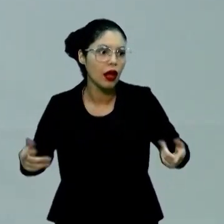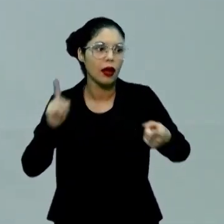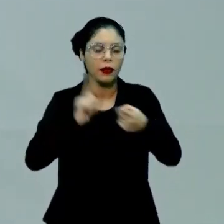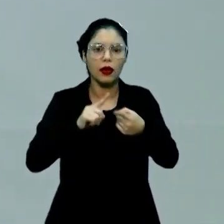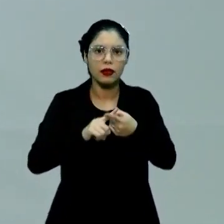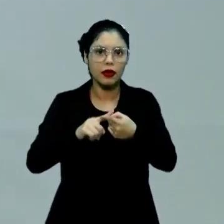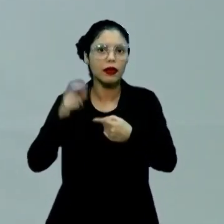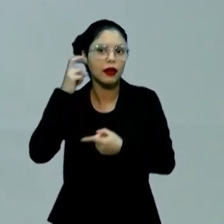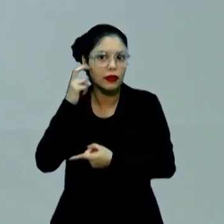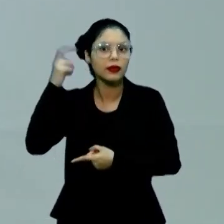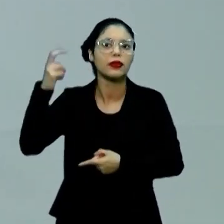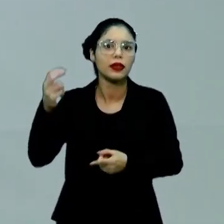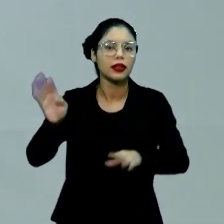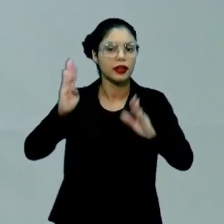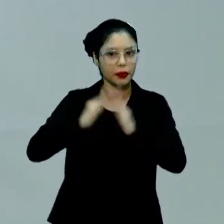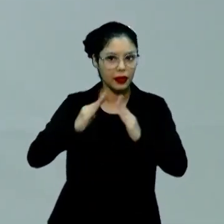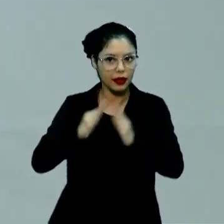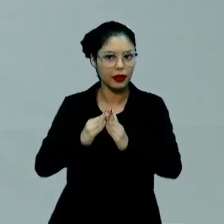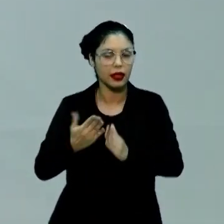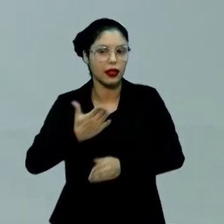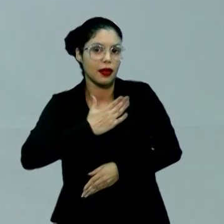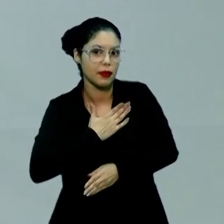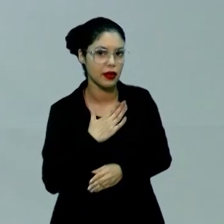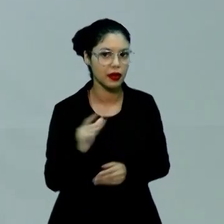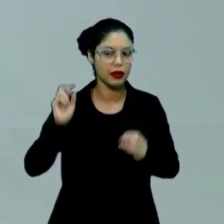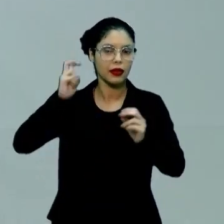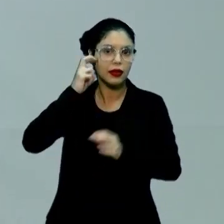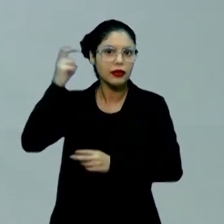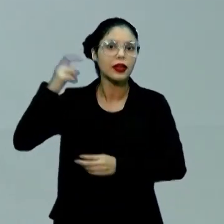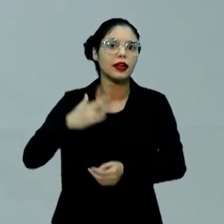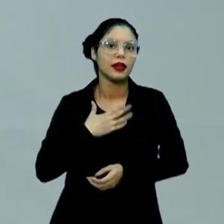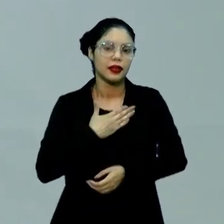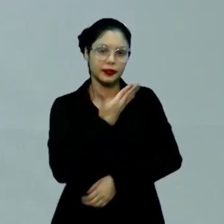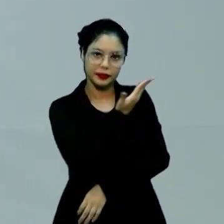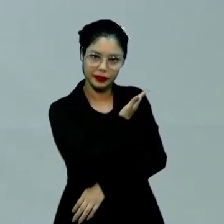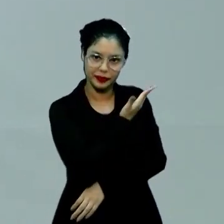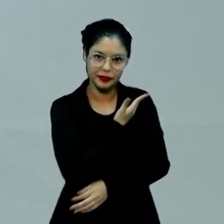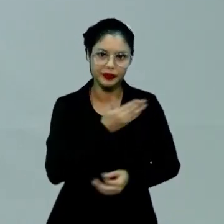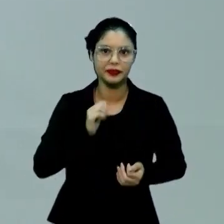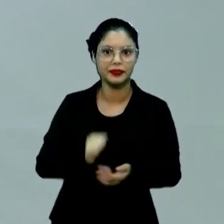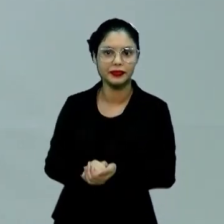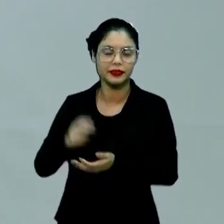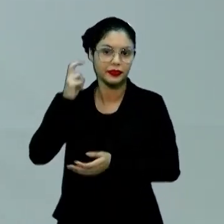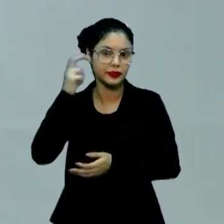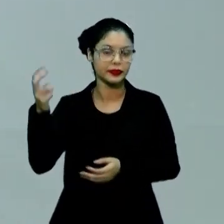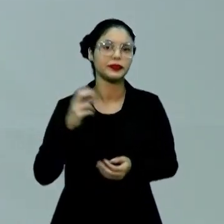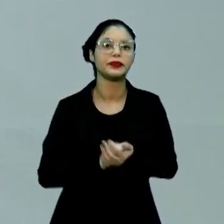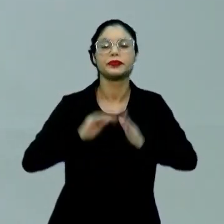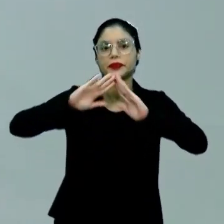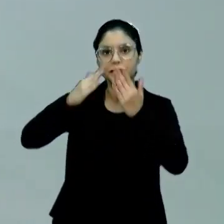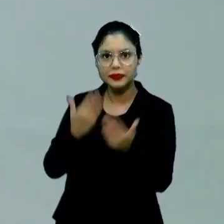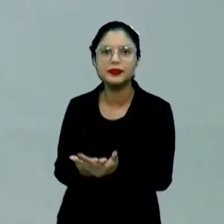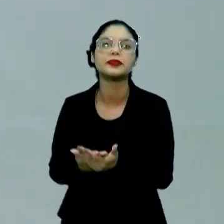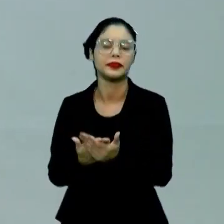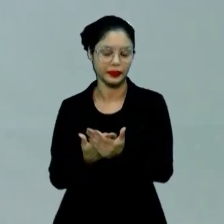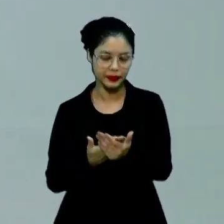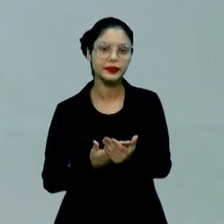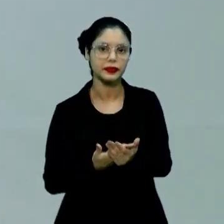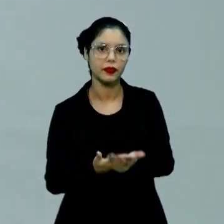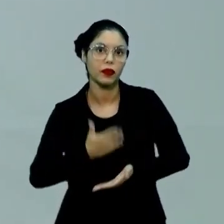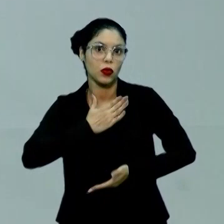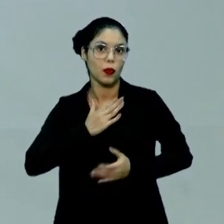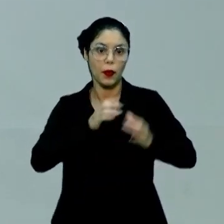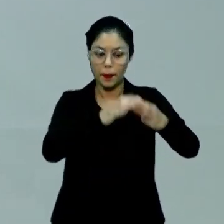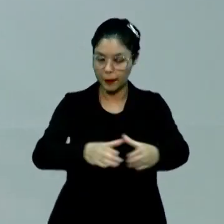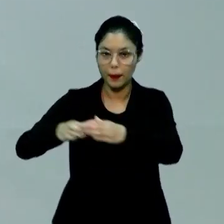cultura lá na minha casa, tenho uma cultura com meus amigos, eu tenho uma cultura na minha escola, eu tenho uma cultura no